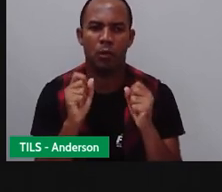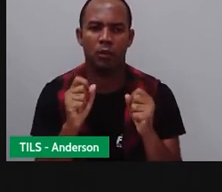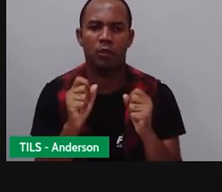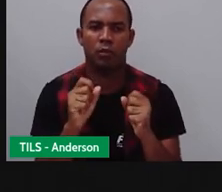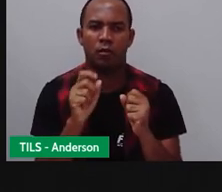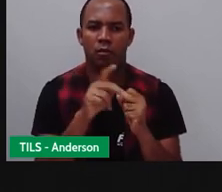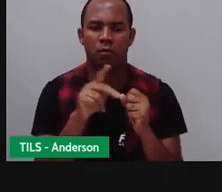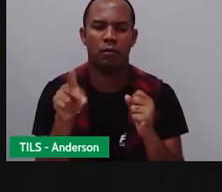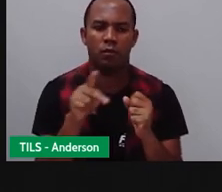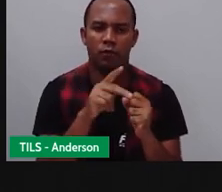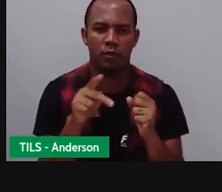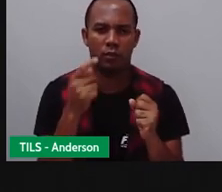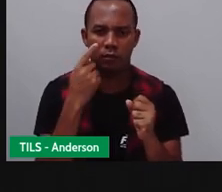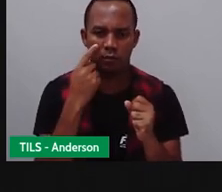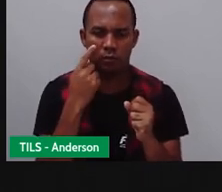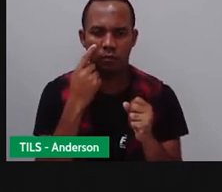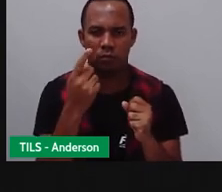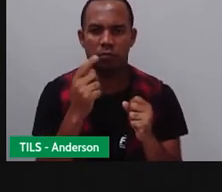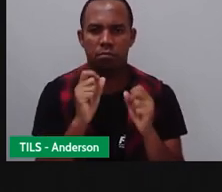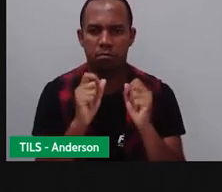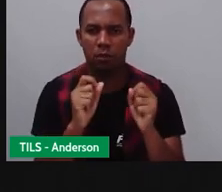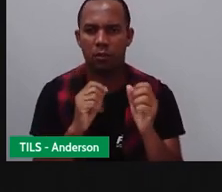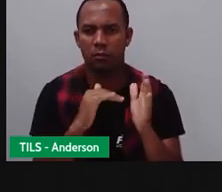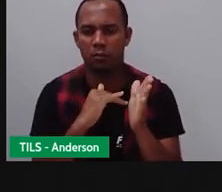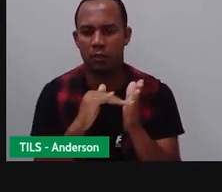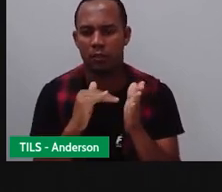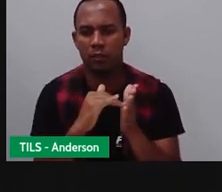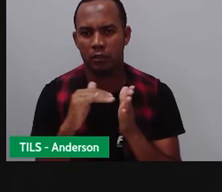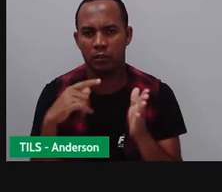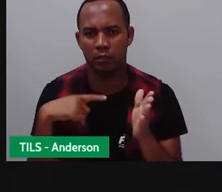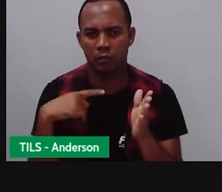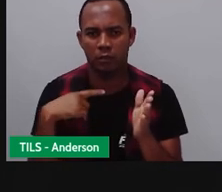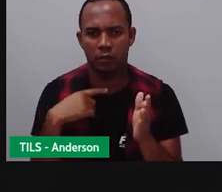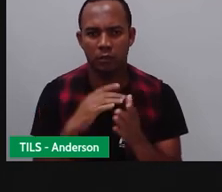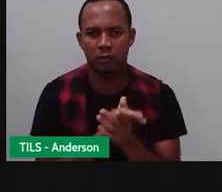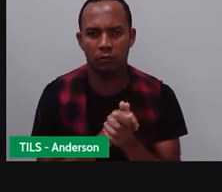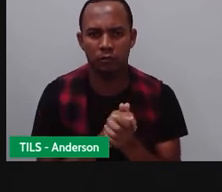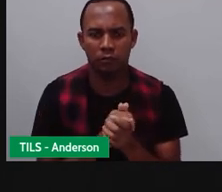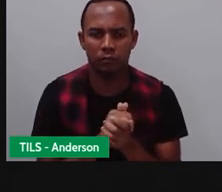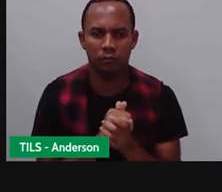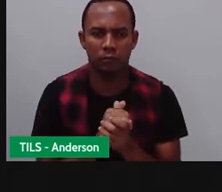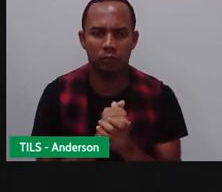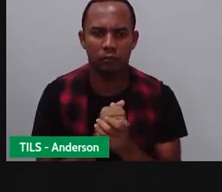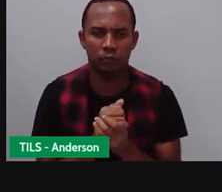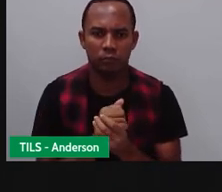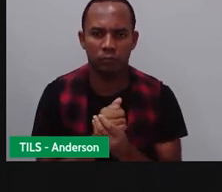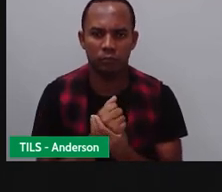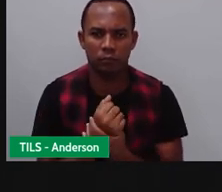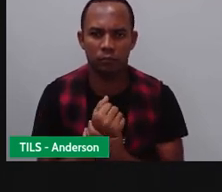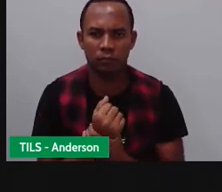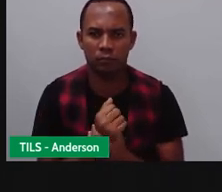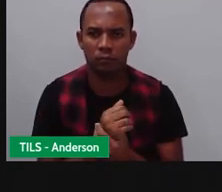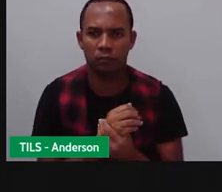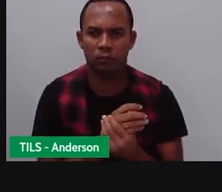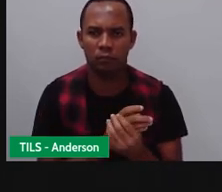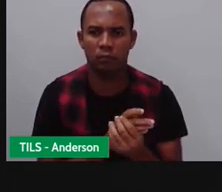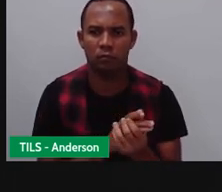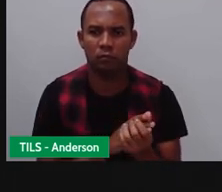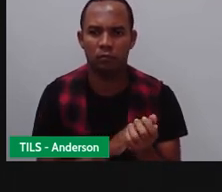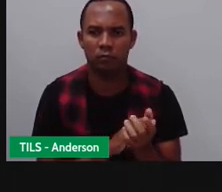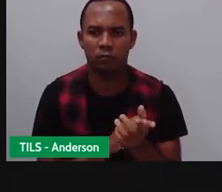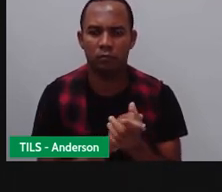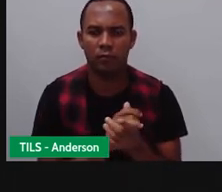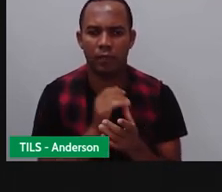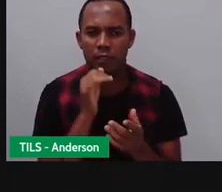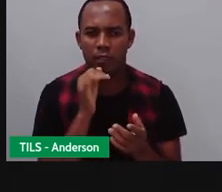sua próxima aula de linguagens com ele, certo? Tem aí próxima aula, obviamente, porque são segmentadas as nossas aulas. Não é para